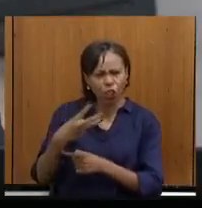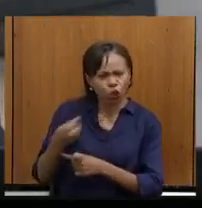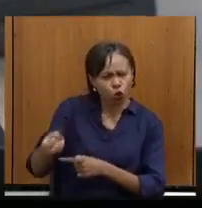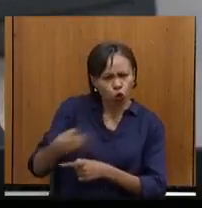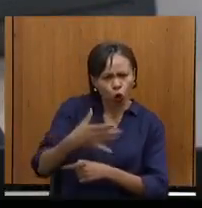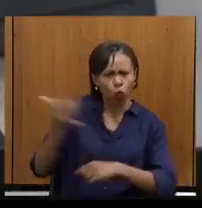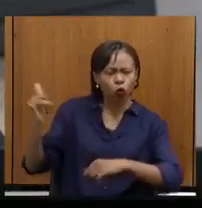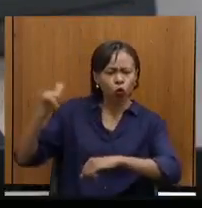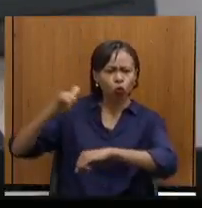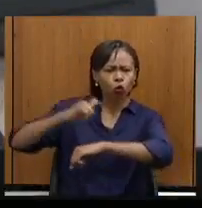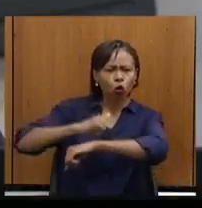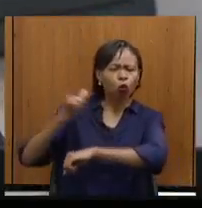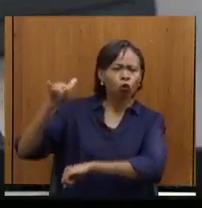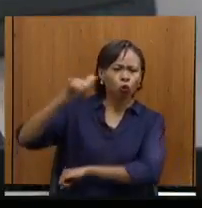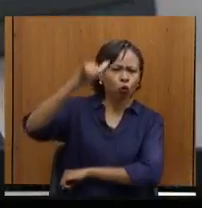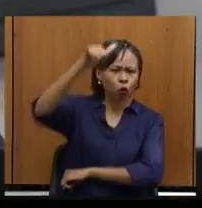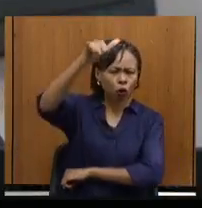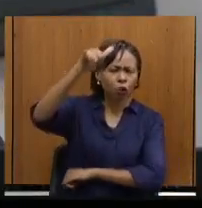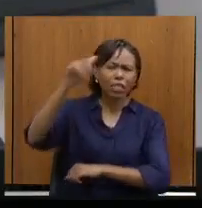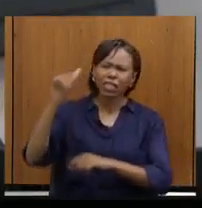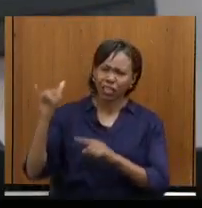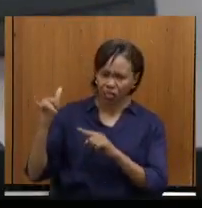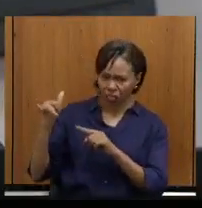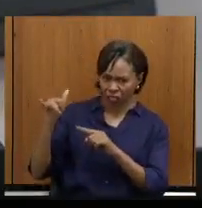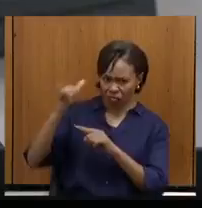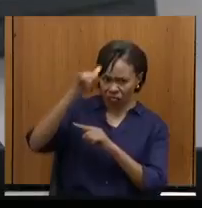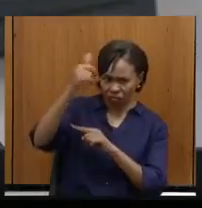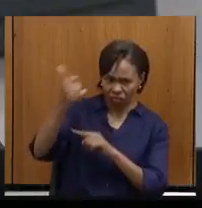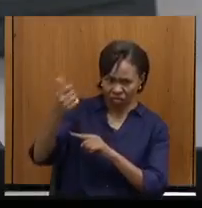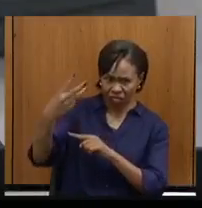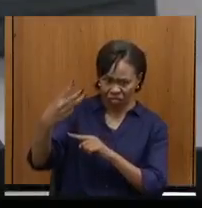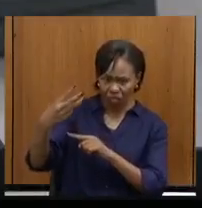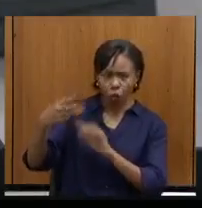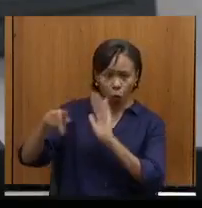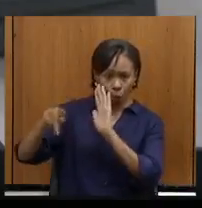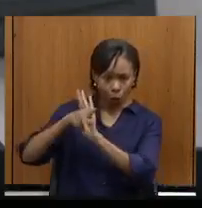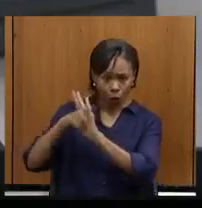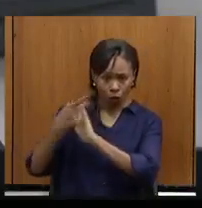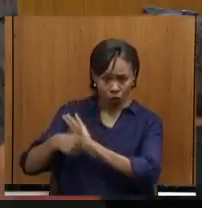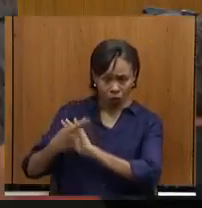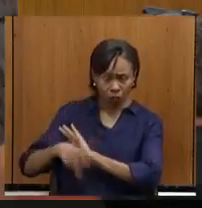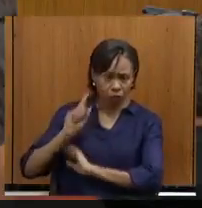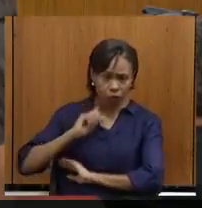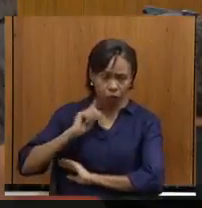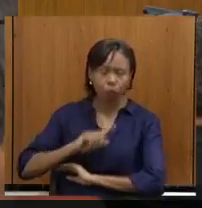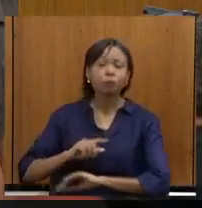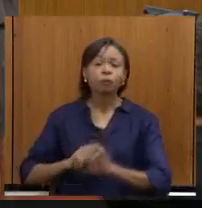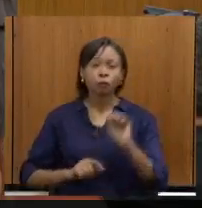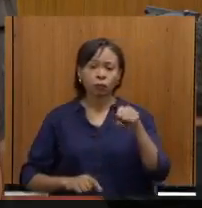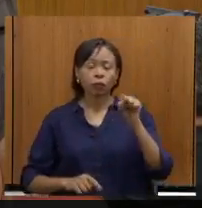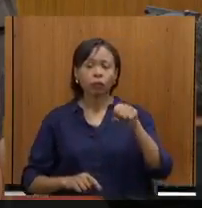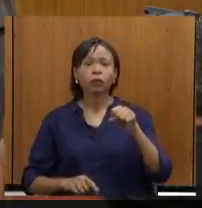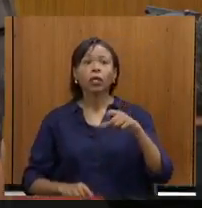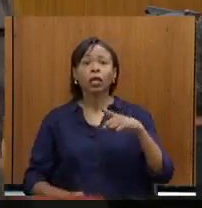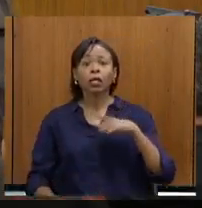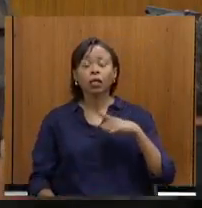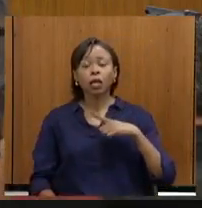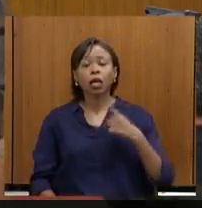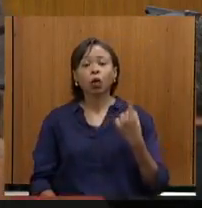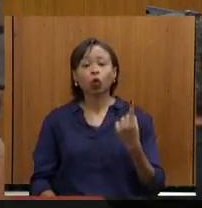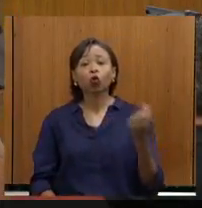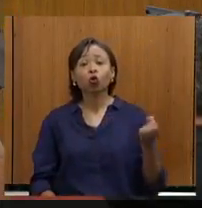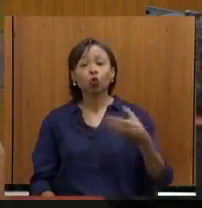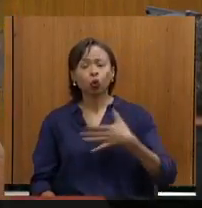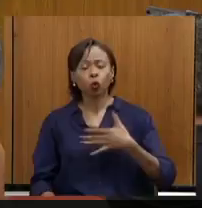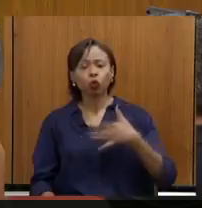Desses 13, nós temos voos domésticos? Temos. Eu já até adianto um. Vai ter um novo voo,